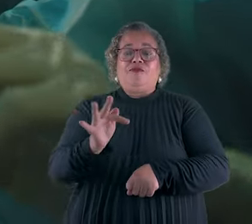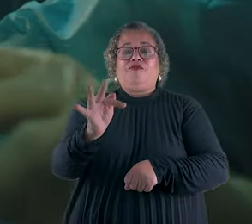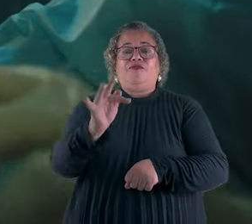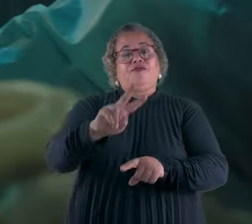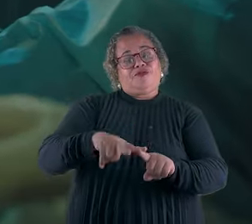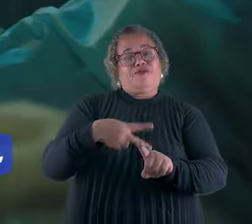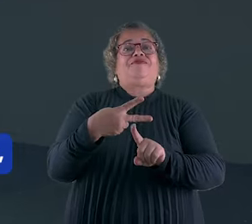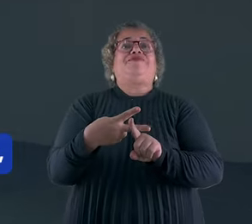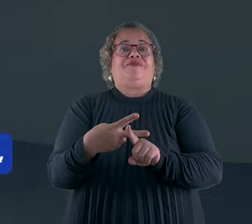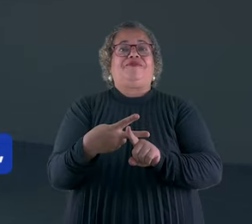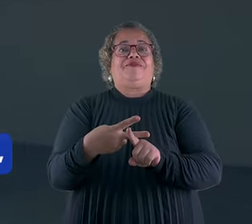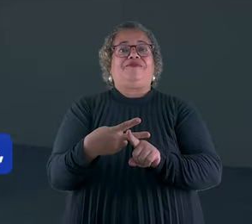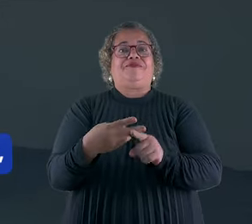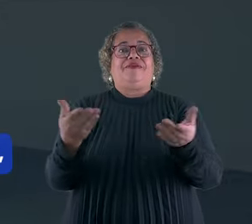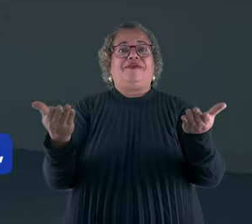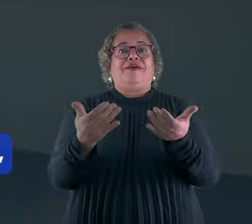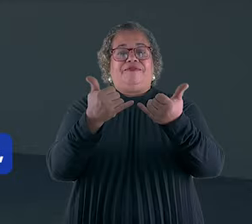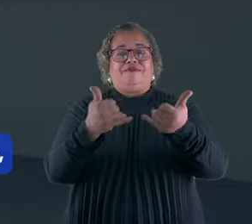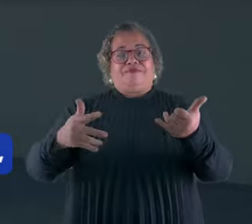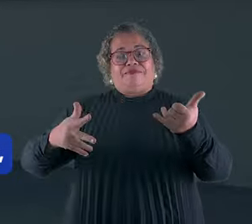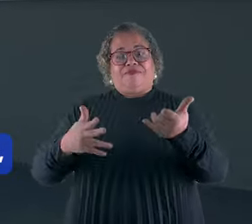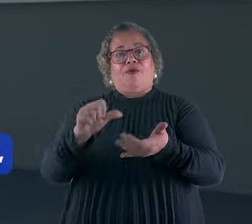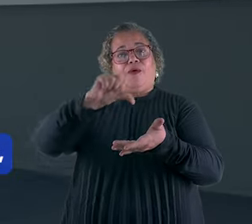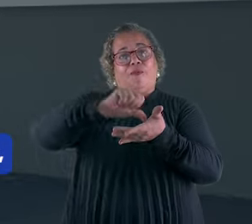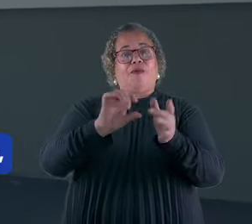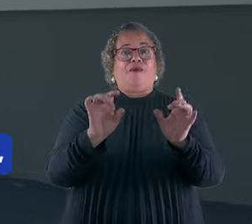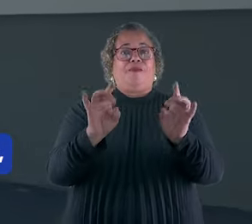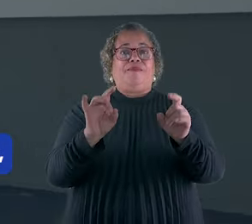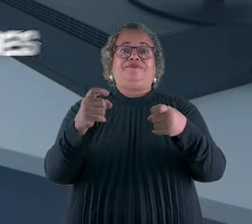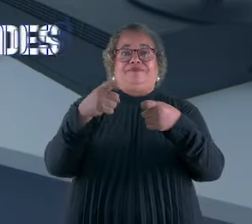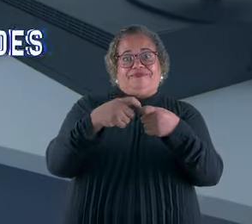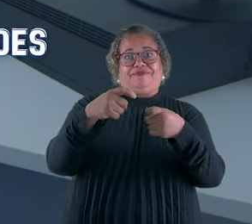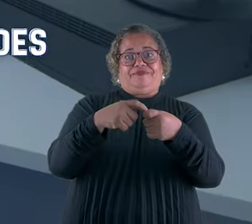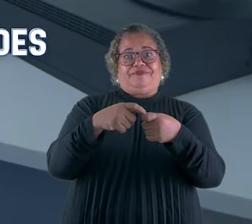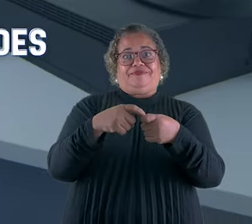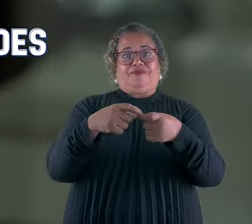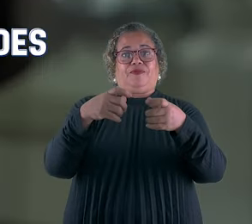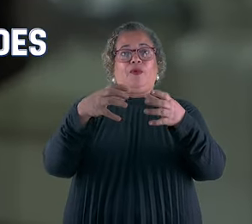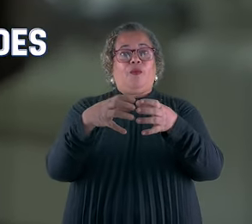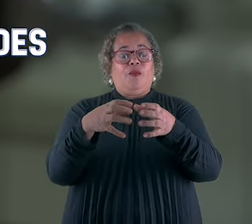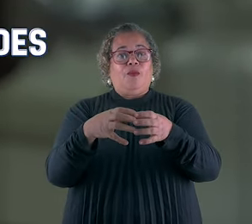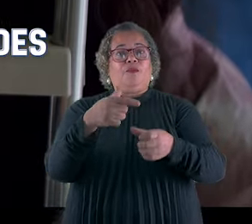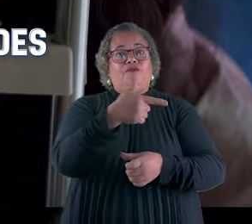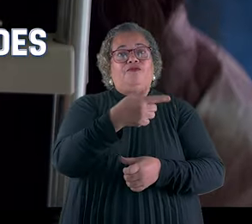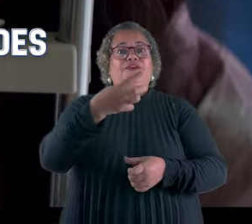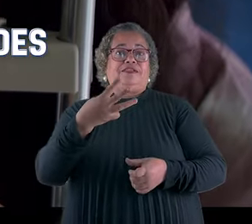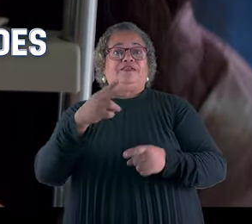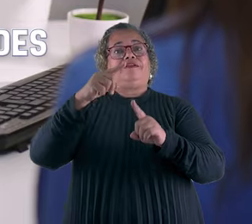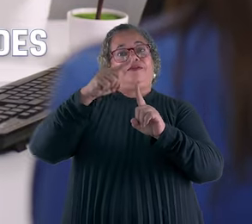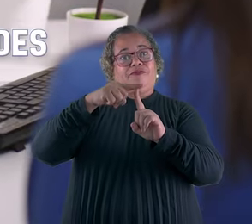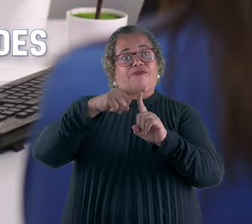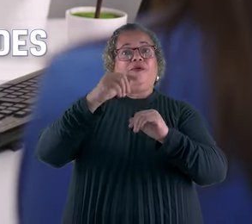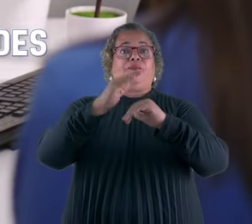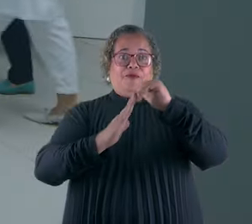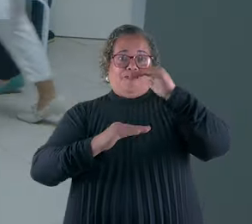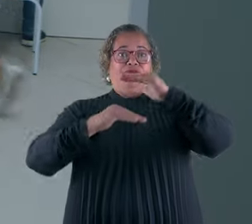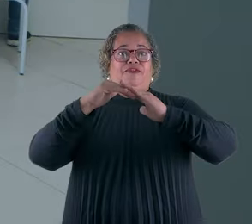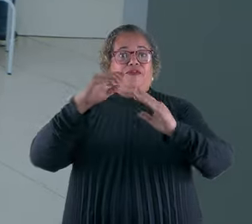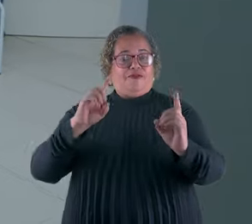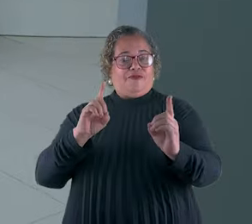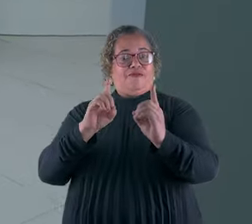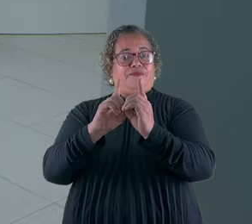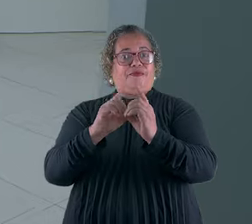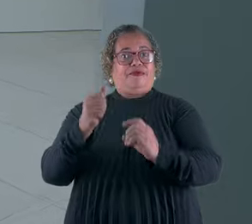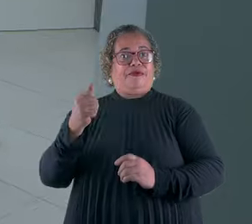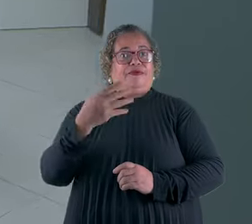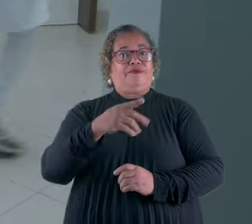tem mais. Acabou de inaugurar o Centro de Especialidades Médicas, reunindo em um só lugar 23 especialidades. Preparado para